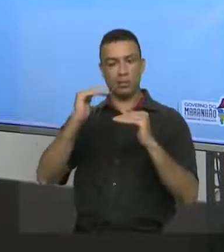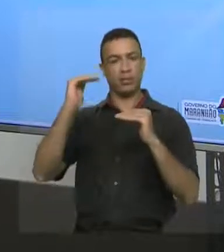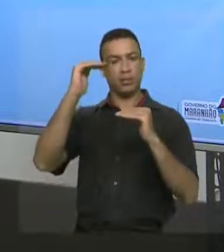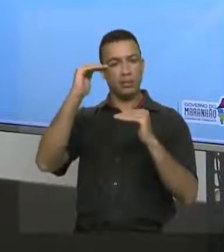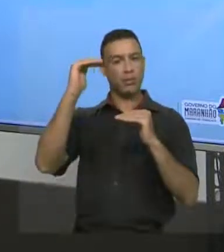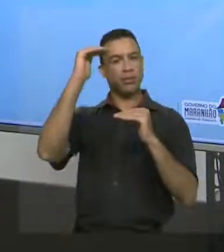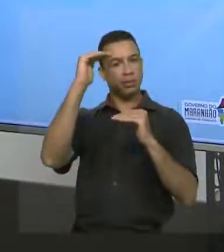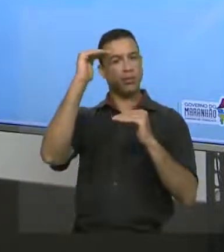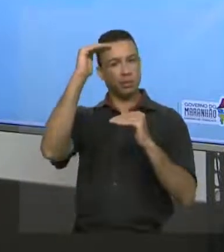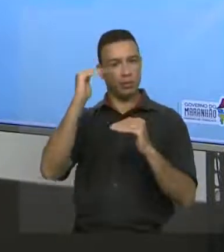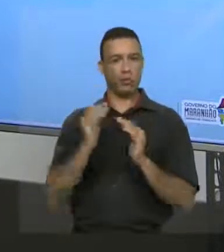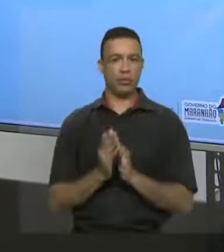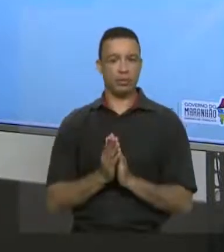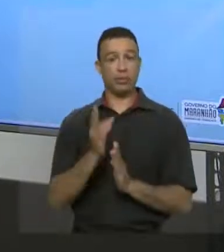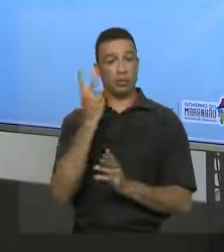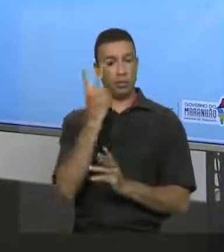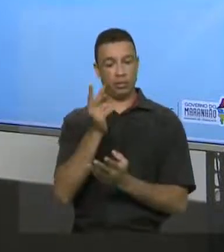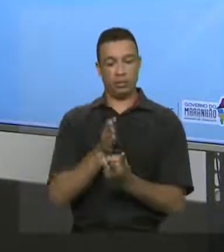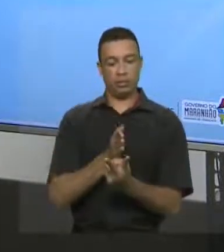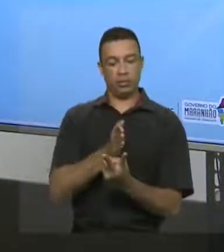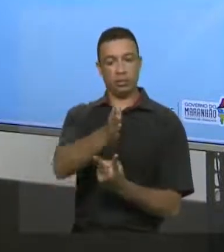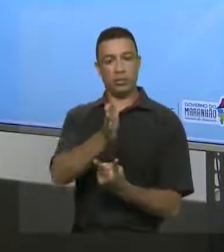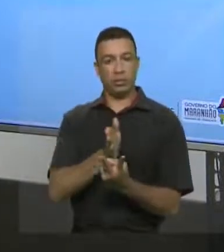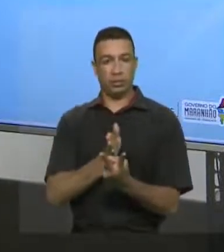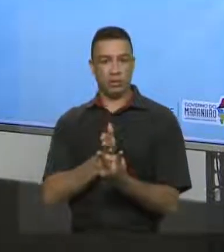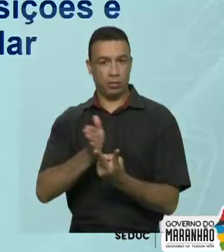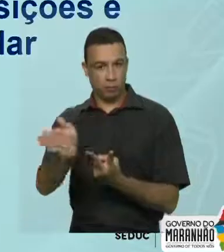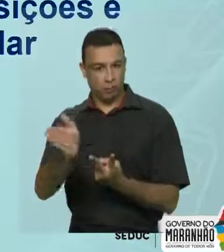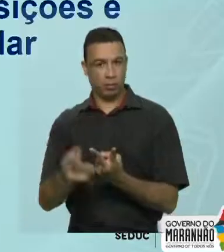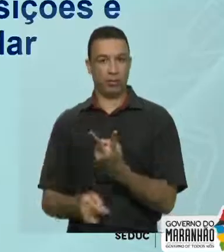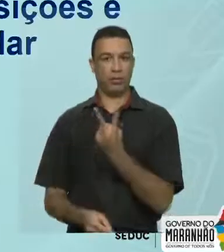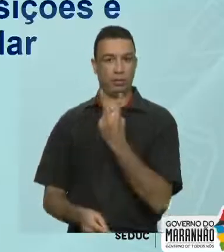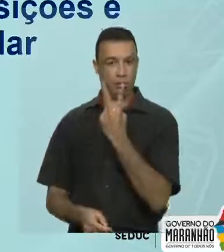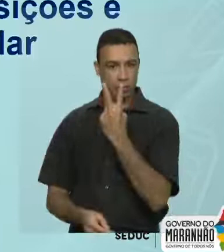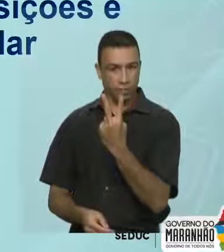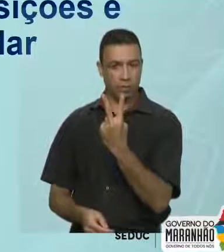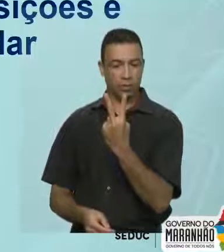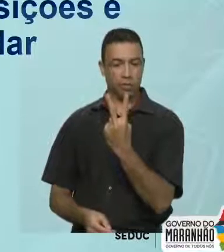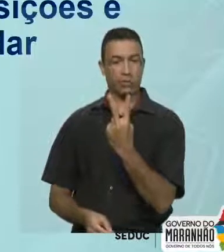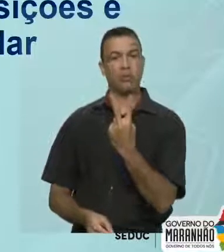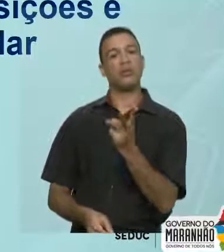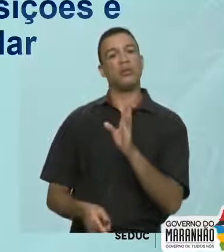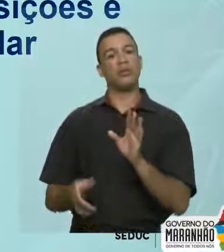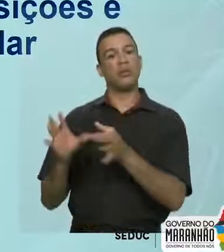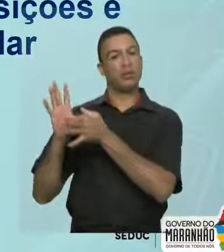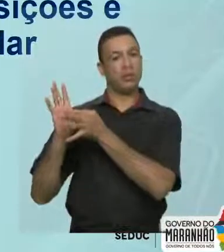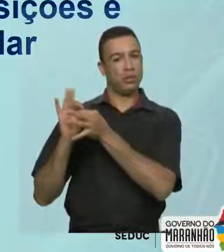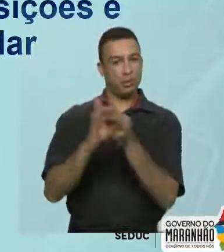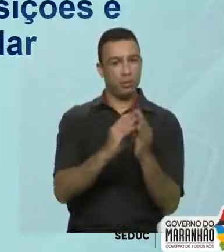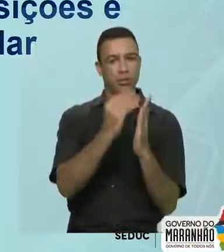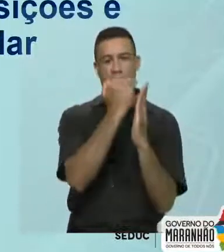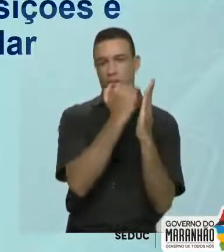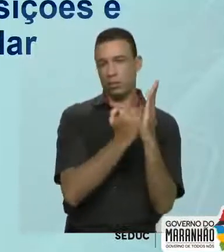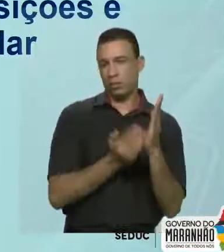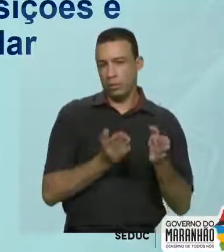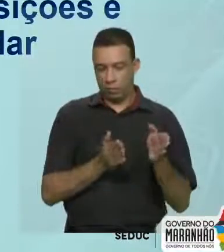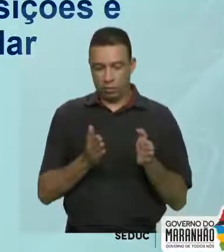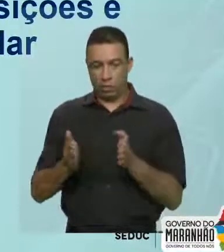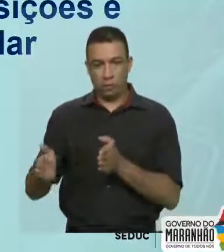ideias. Aí nós temos duas dimensões, né? Conforme vocês estão lendo aqui comigo. Coesão sequencial é aquela que permite a progressão